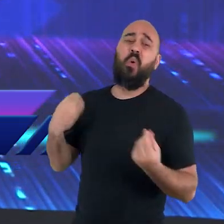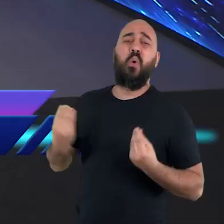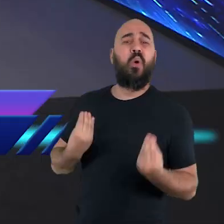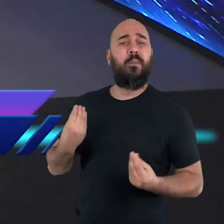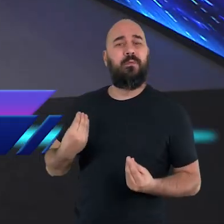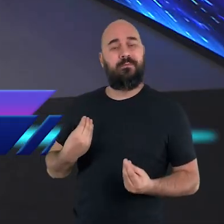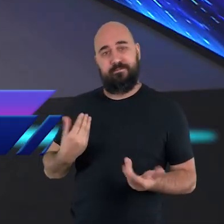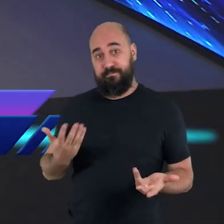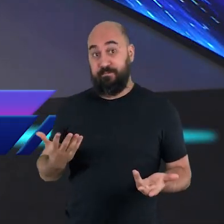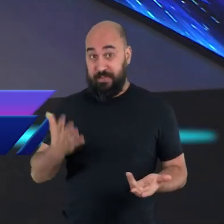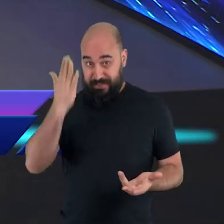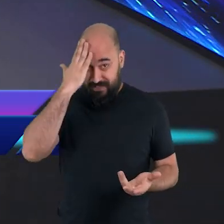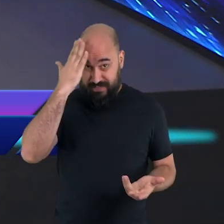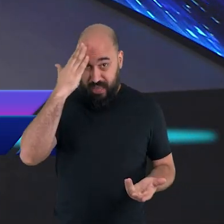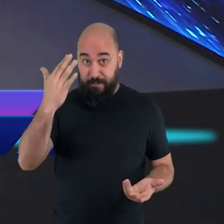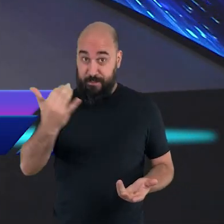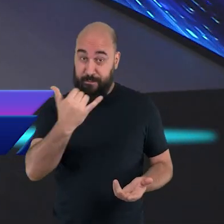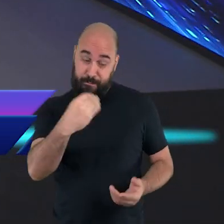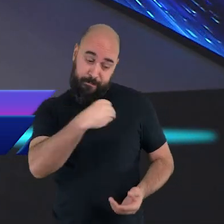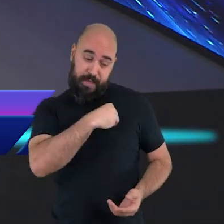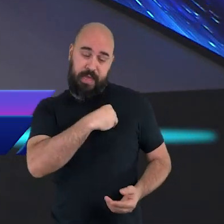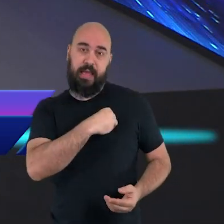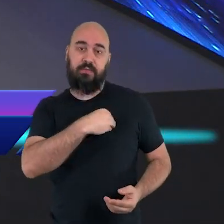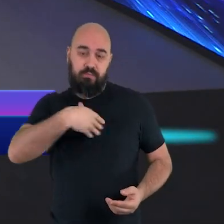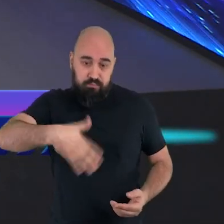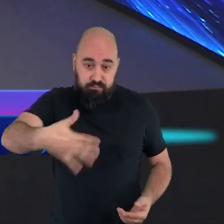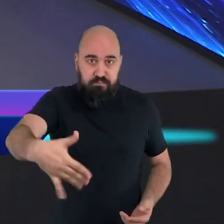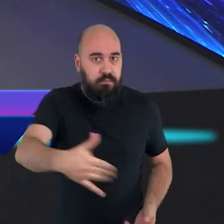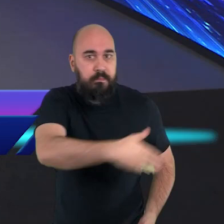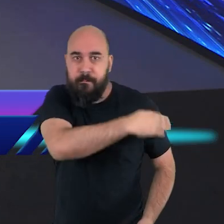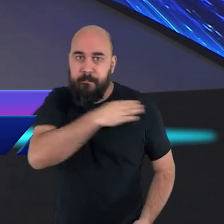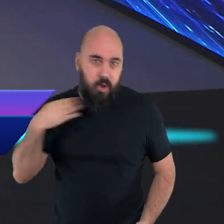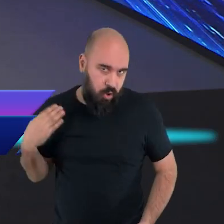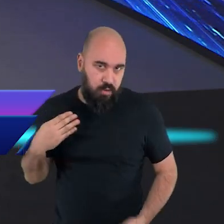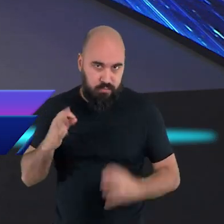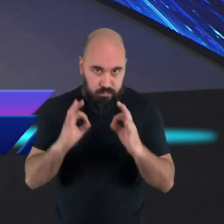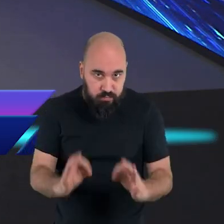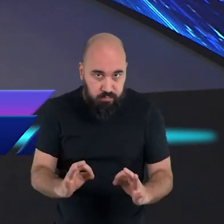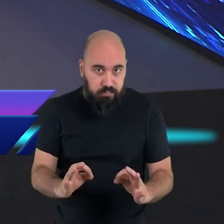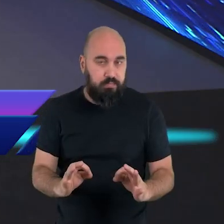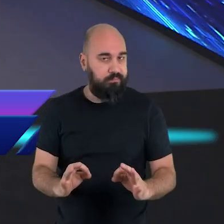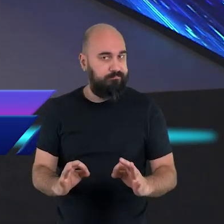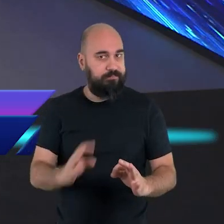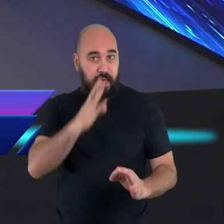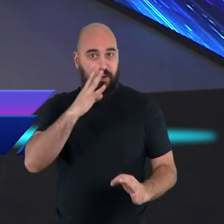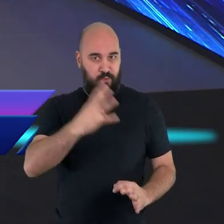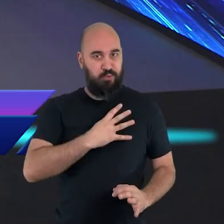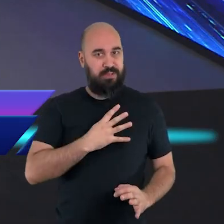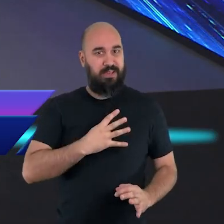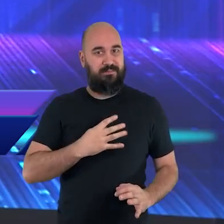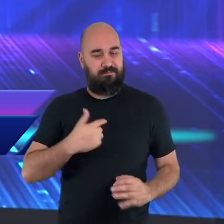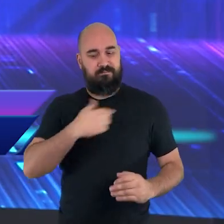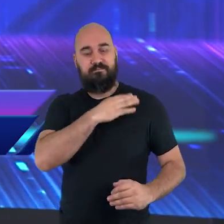é a morte. Essa é a condenação que pesa sobre os nossos ombros. Mas o dom gratuito que temos é a vida eterna